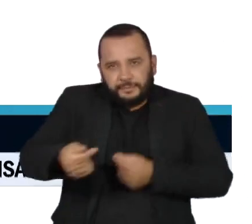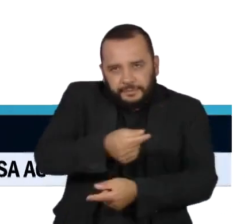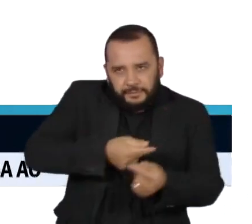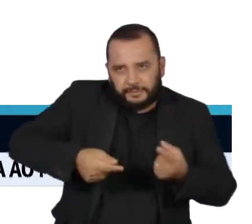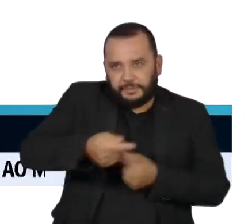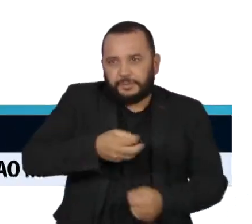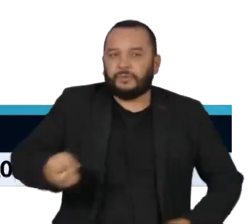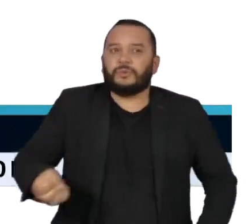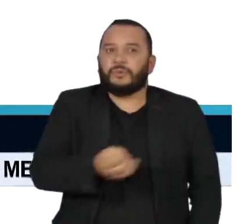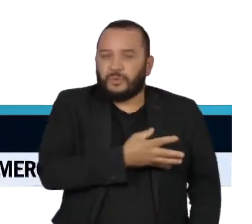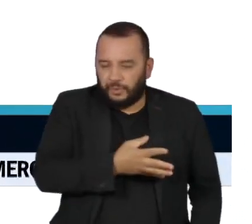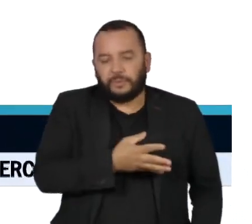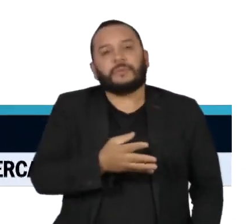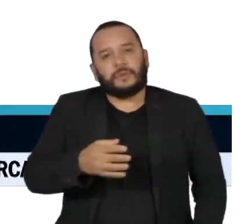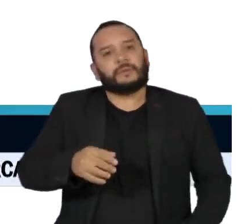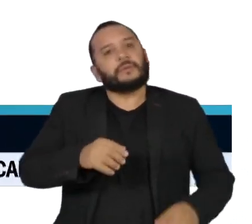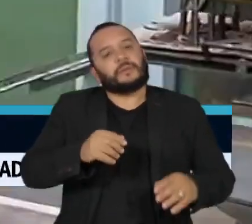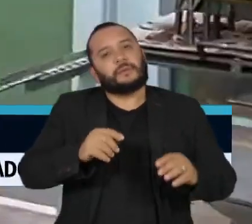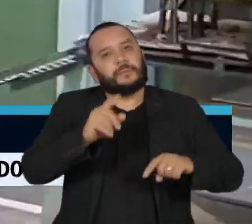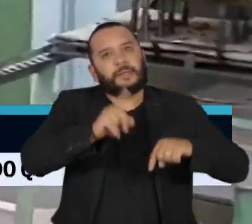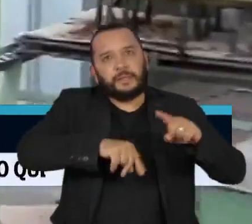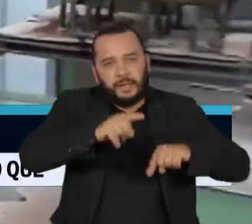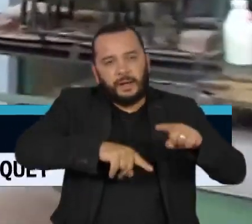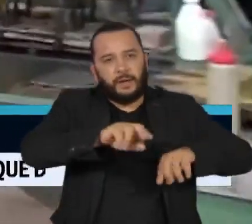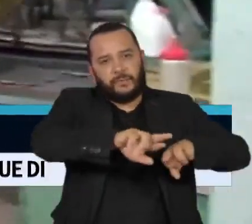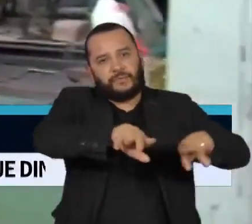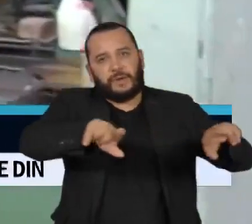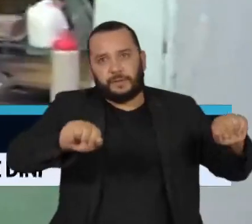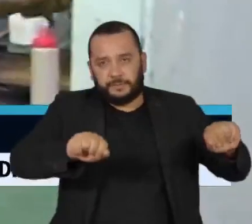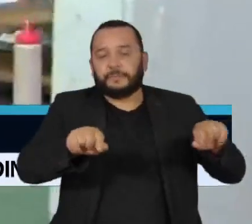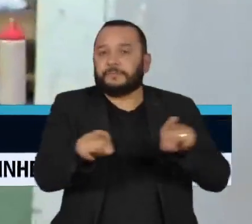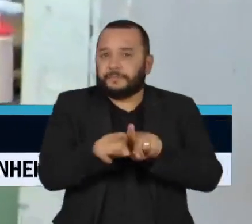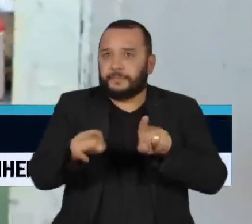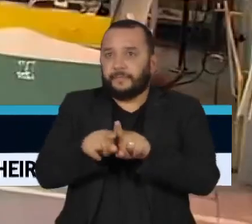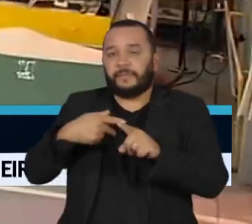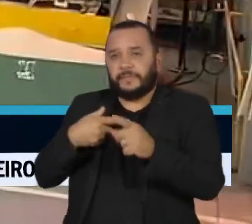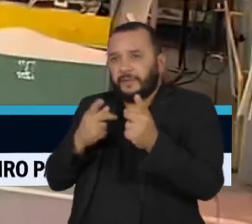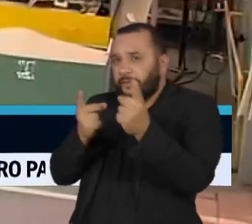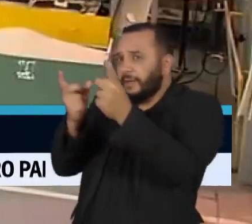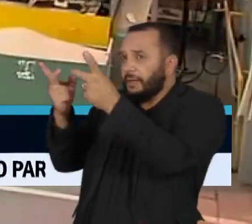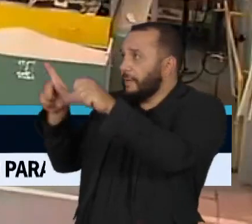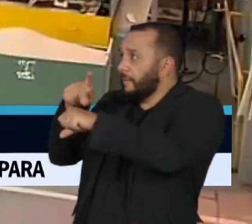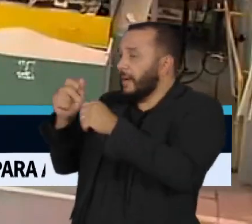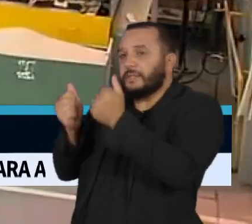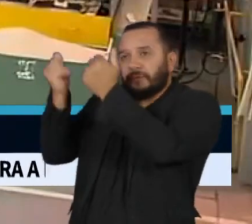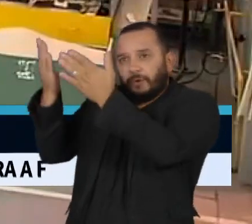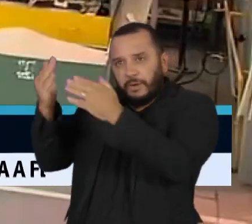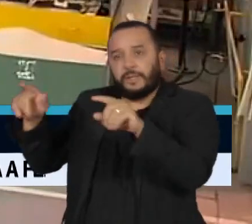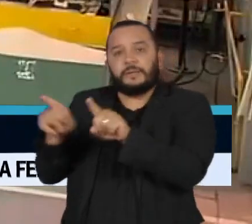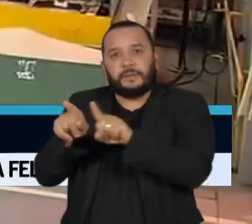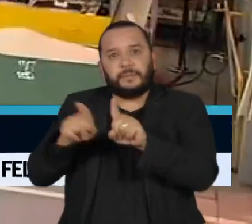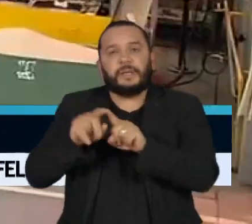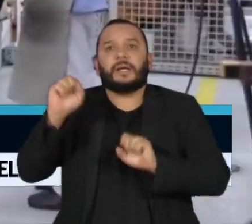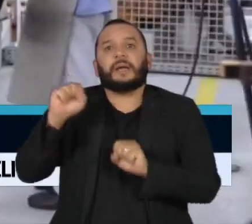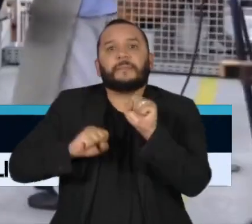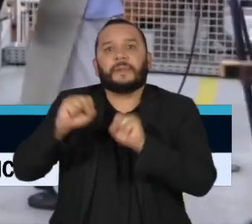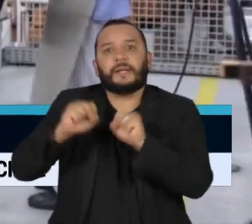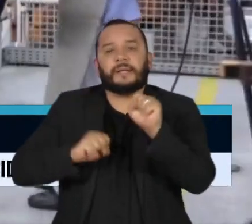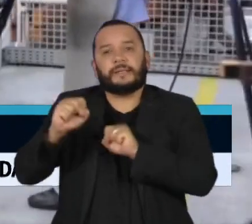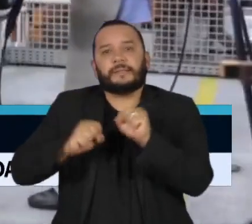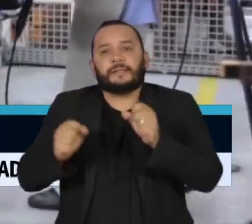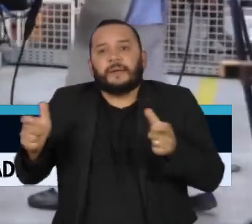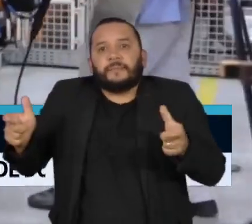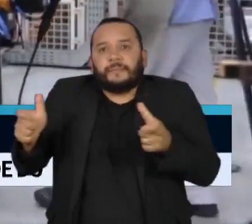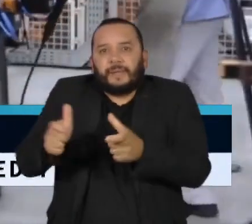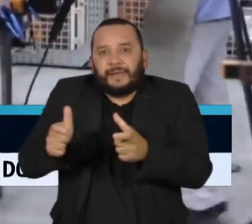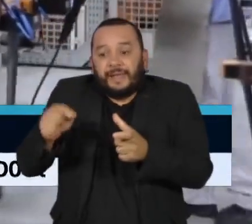para bens e serviços, aumento da base exportadora do Brasil com a inclusão de empresas de menor porte no